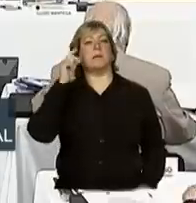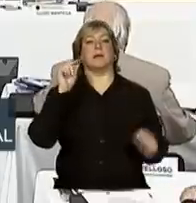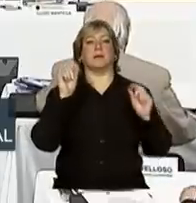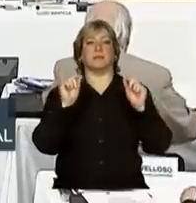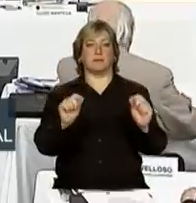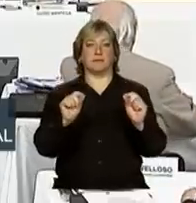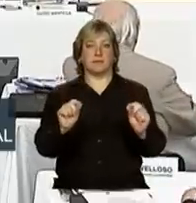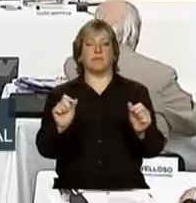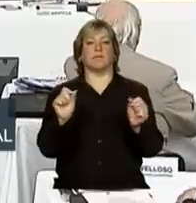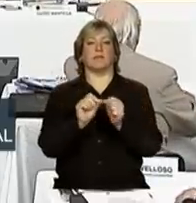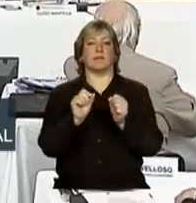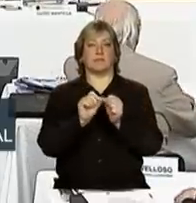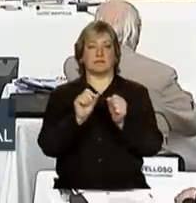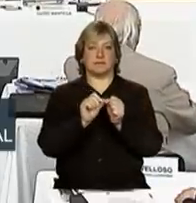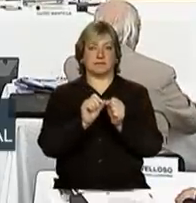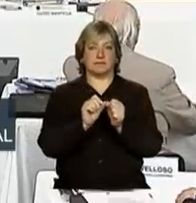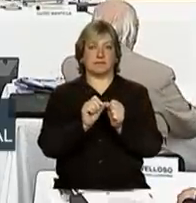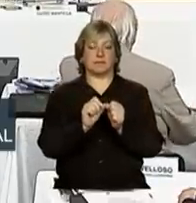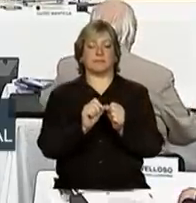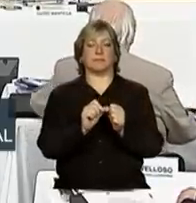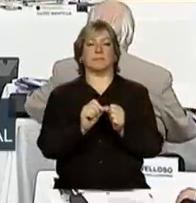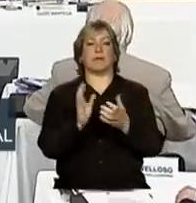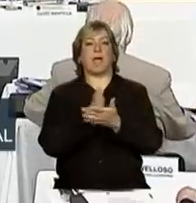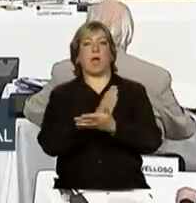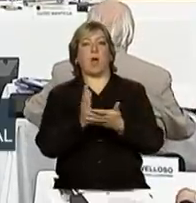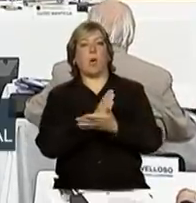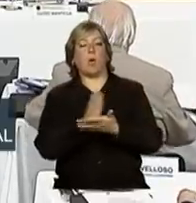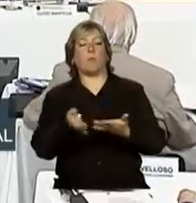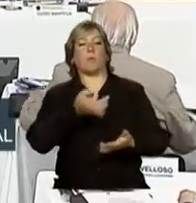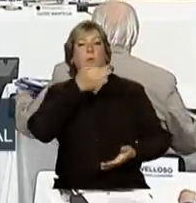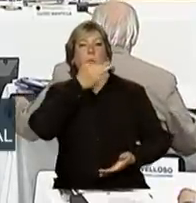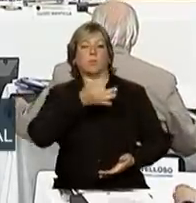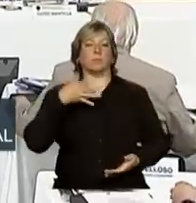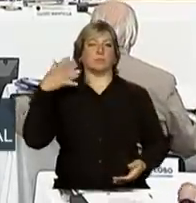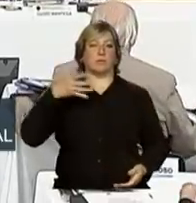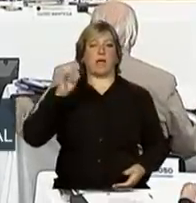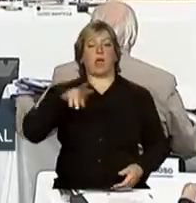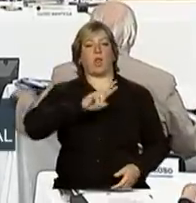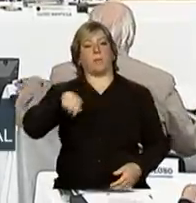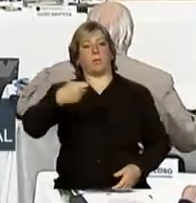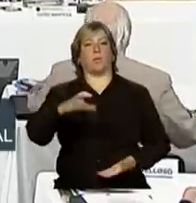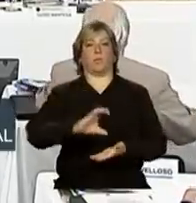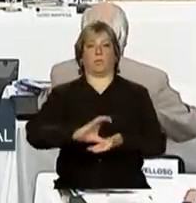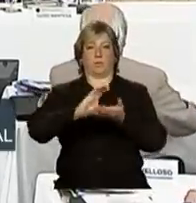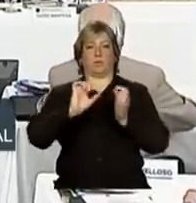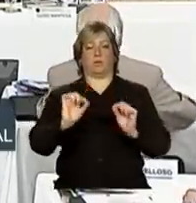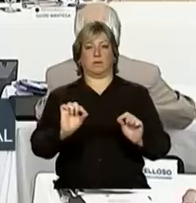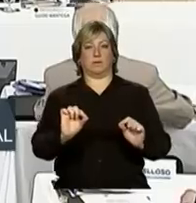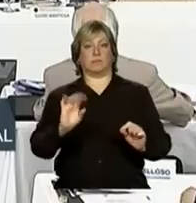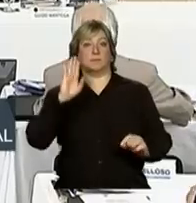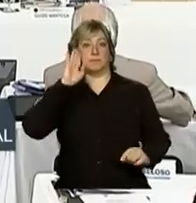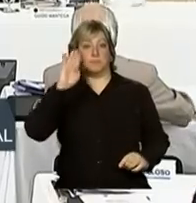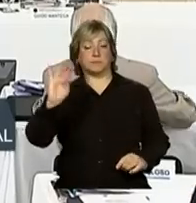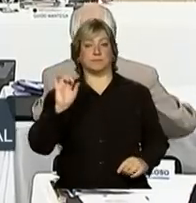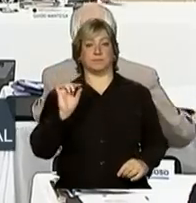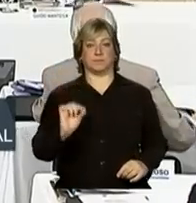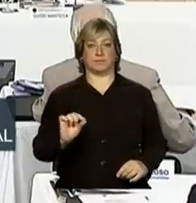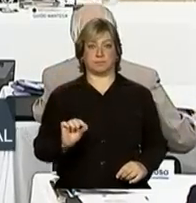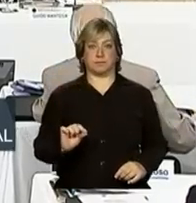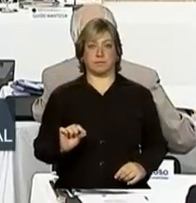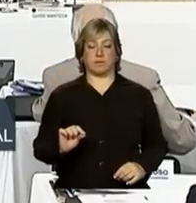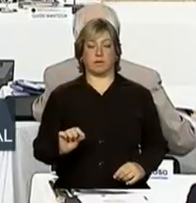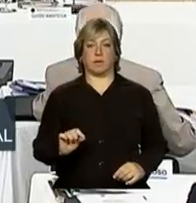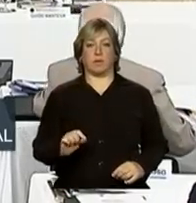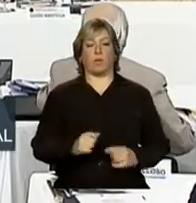faça algumas considerações em nome do Conselho. em princípio, com